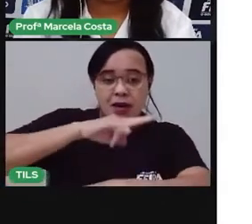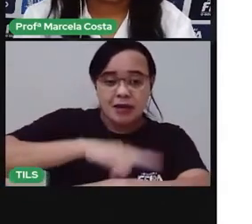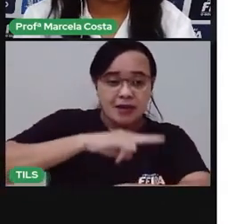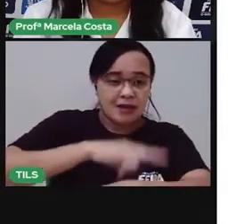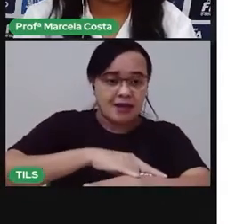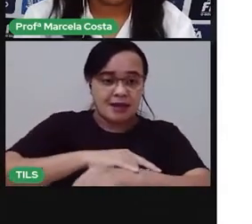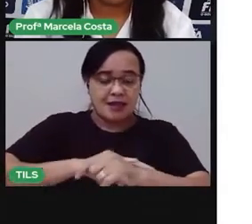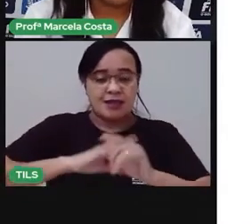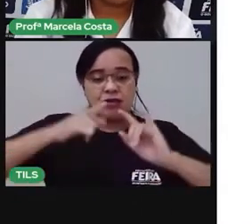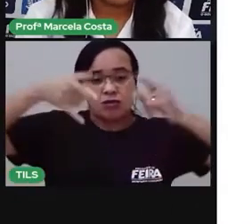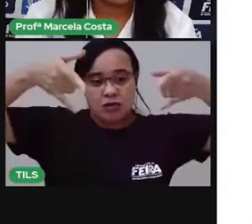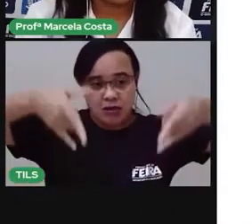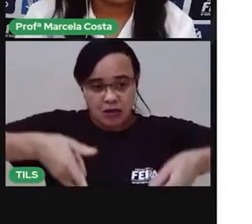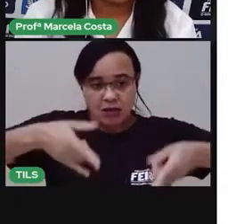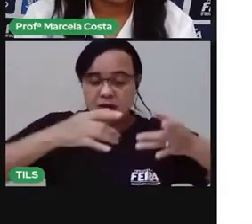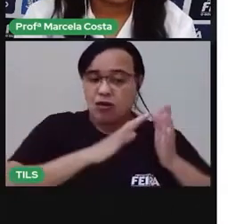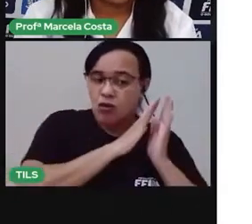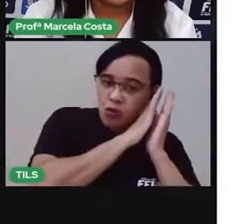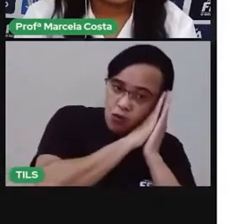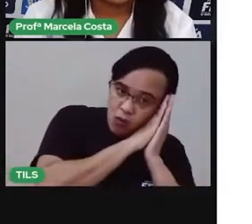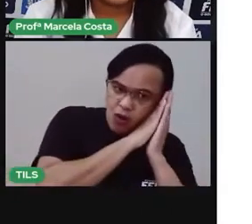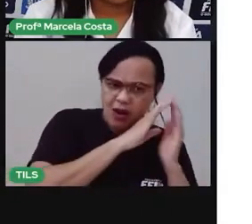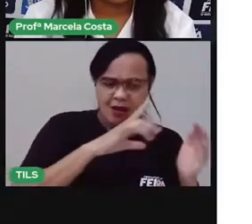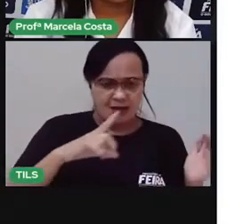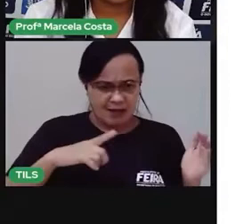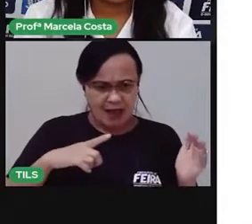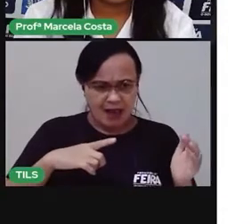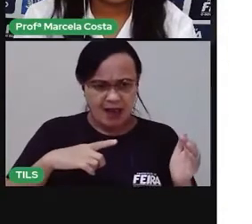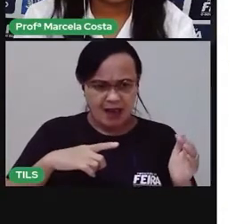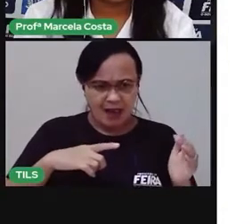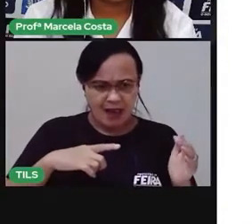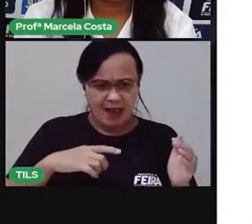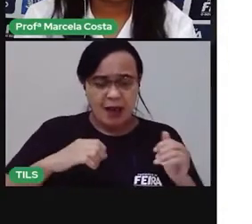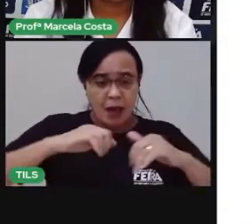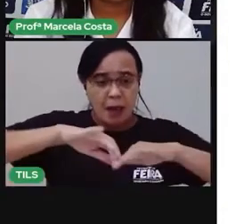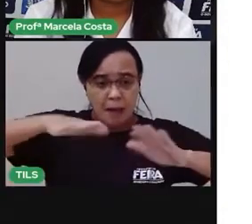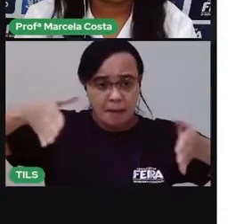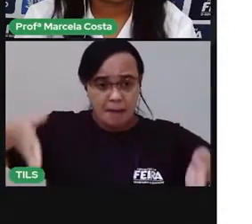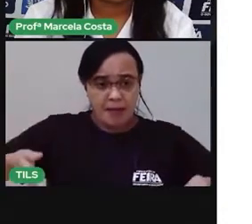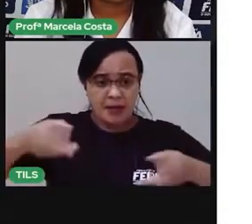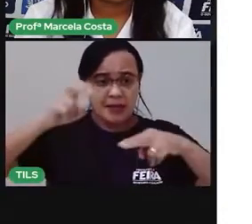Área de serviço para lavar roupa. Será que cabe tudo aqui dentro?